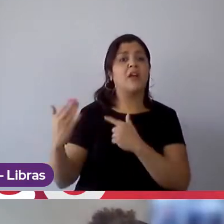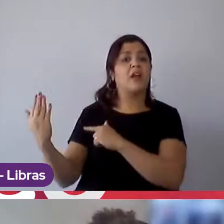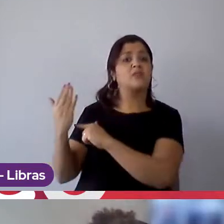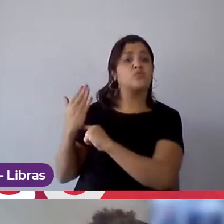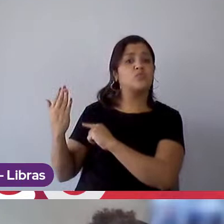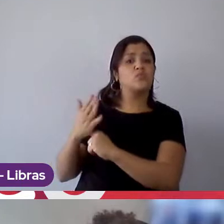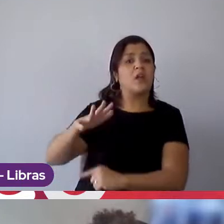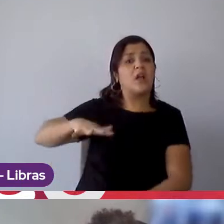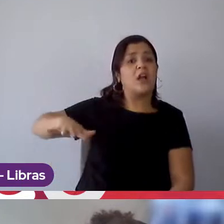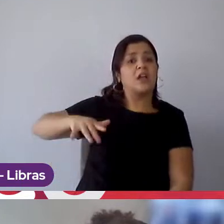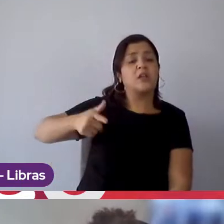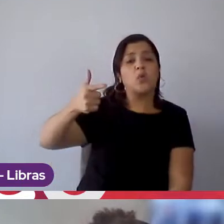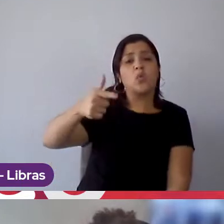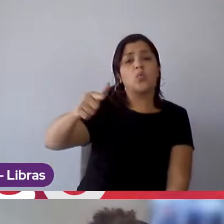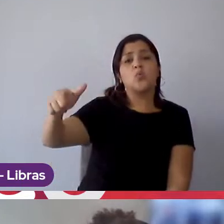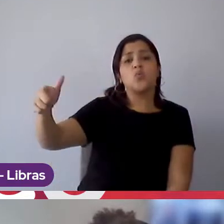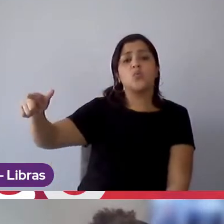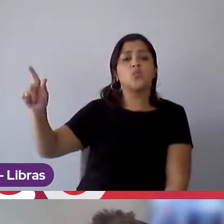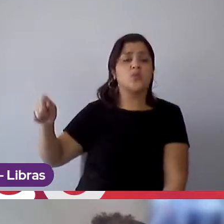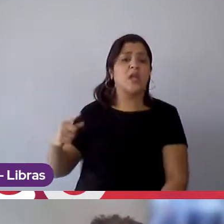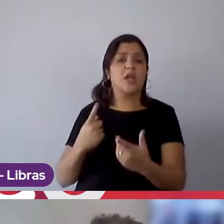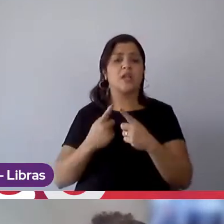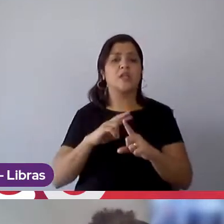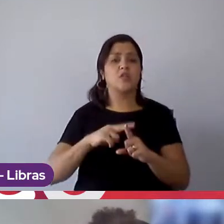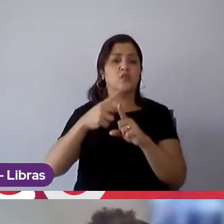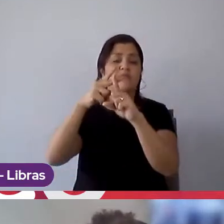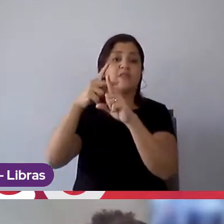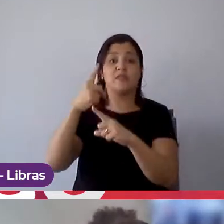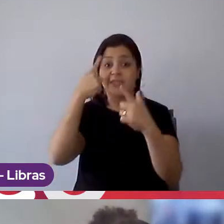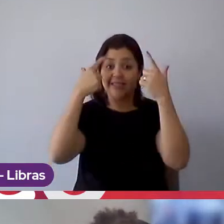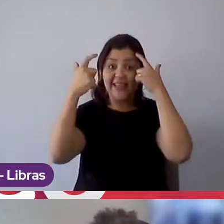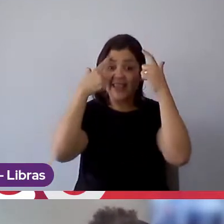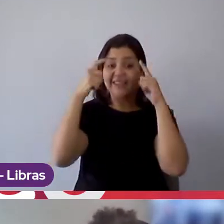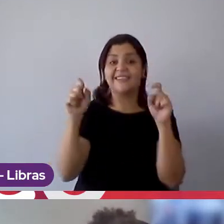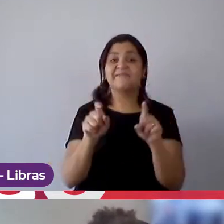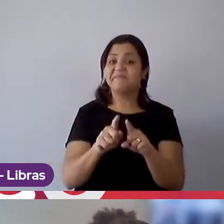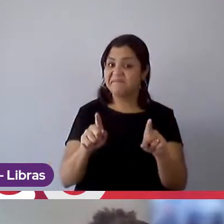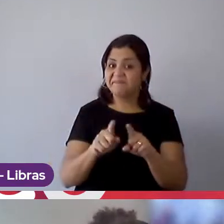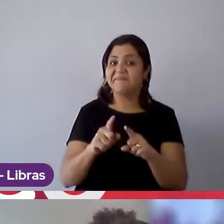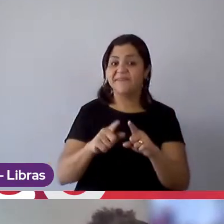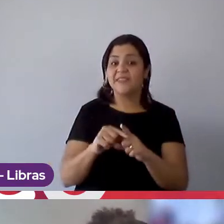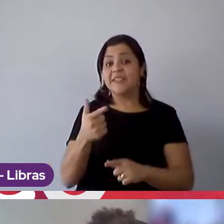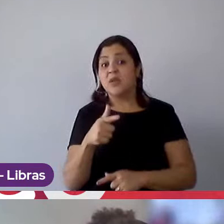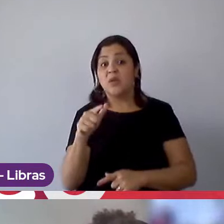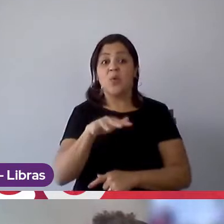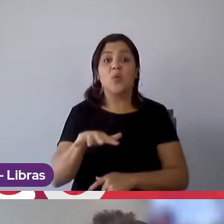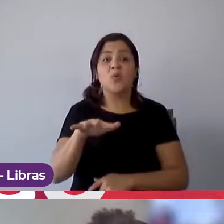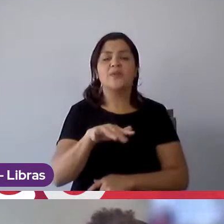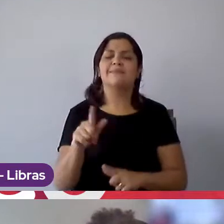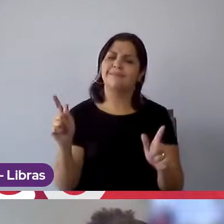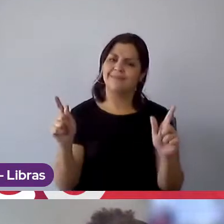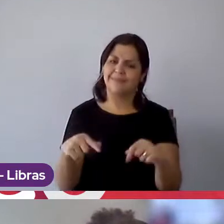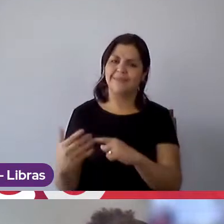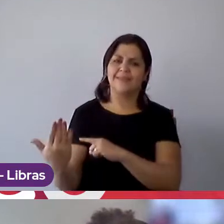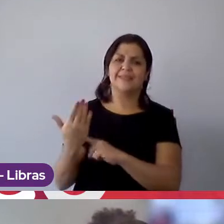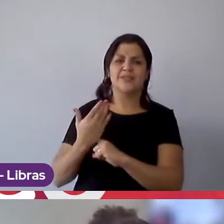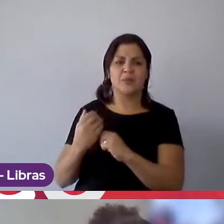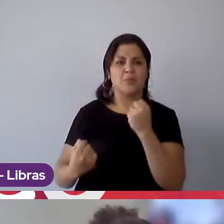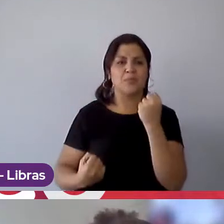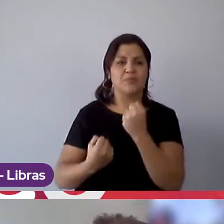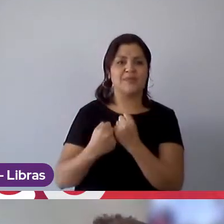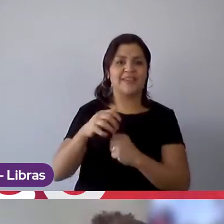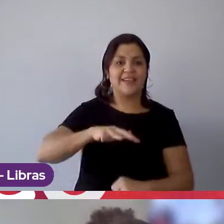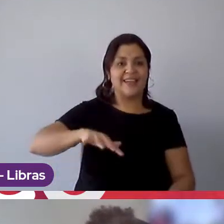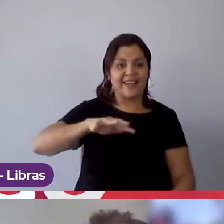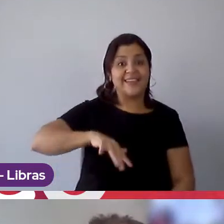outras áreas da área de inovação e da área de insights então assim às vezes as outras áreas conseguem também te ajudar na sua